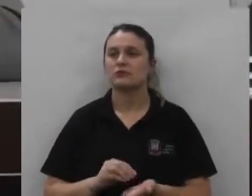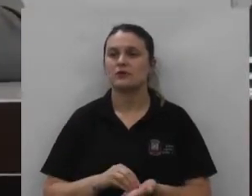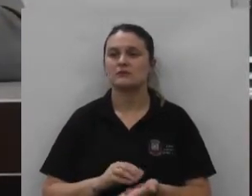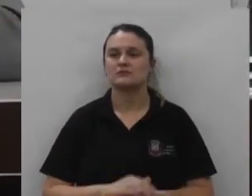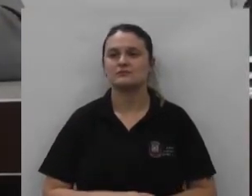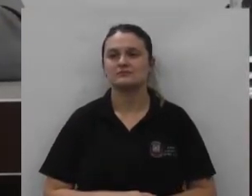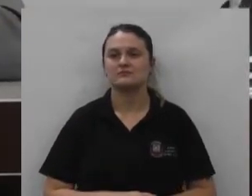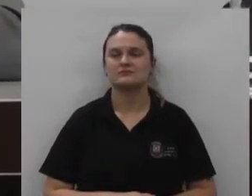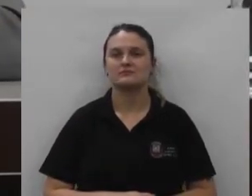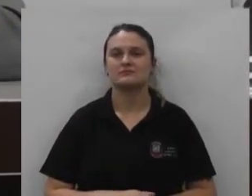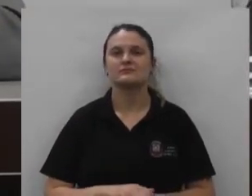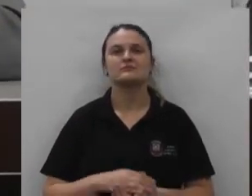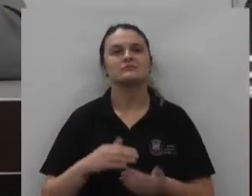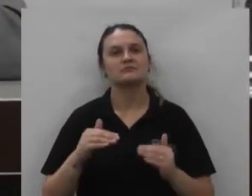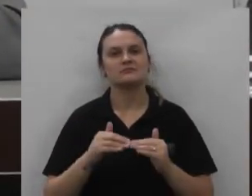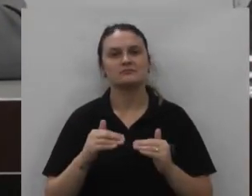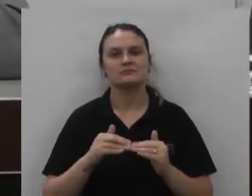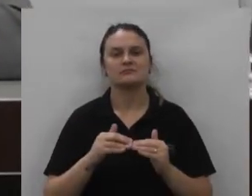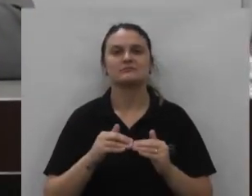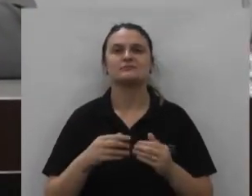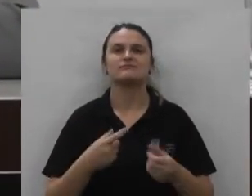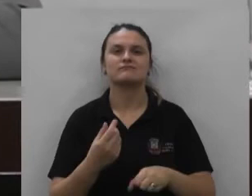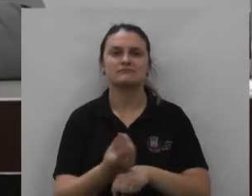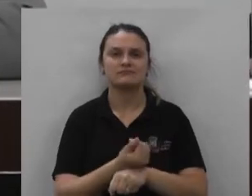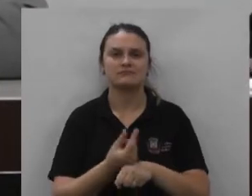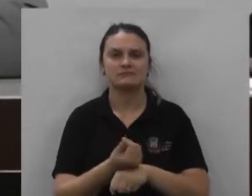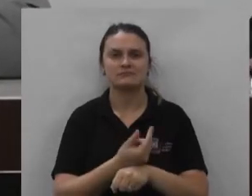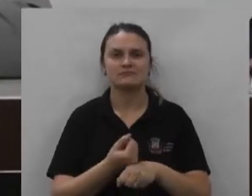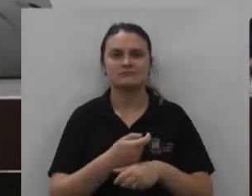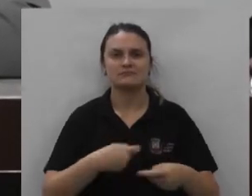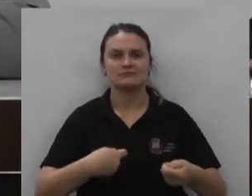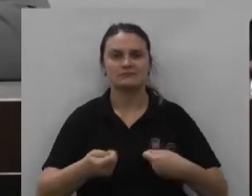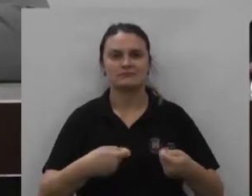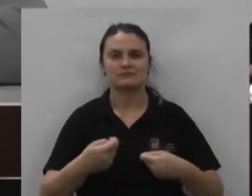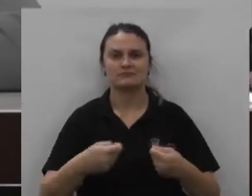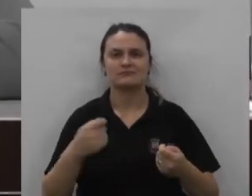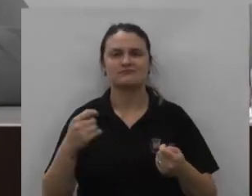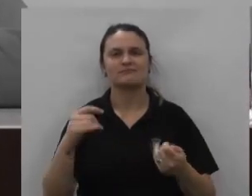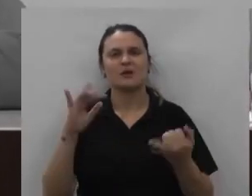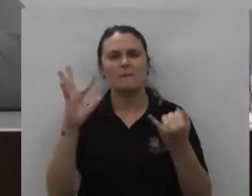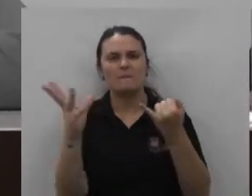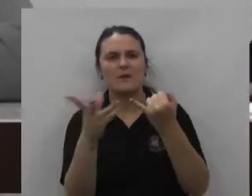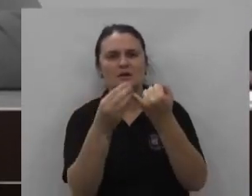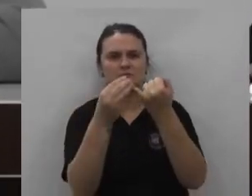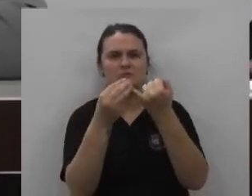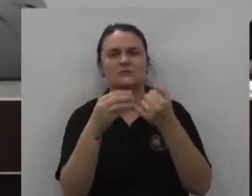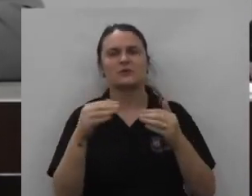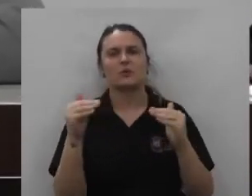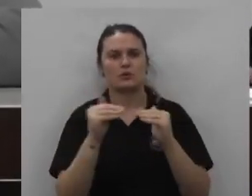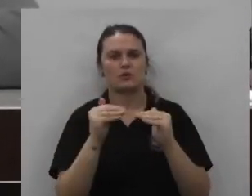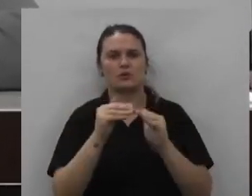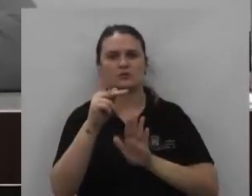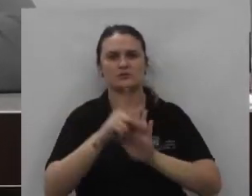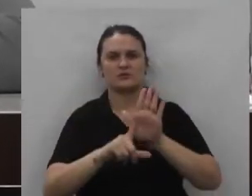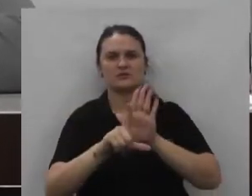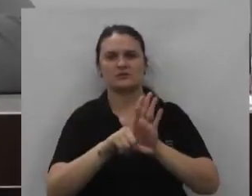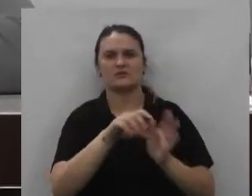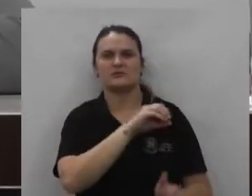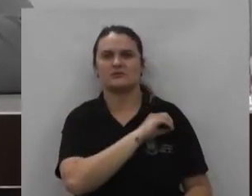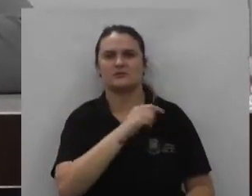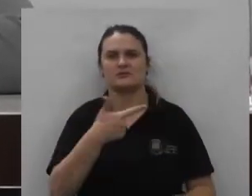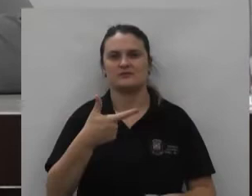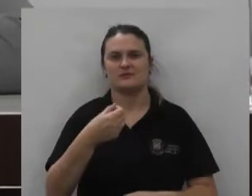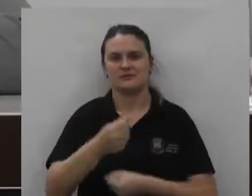aprovado então o parecer fundamentado da comissão de finanças orçamento e patrimônio que é favorável ao projeto de lei ordinária número